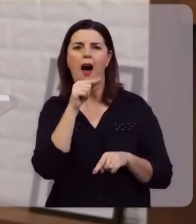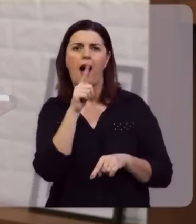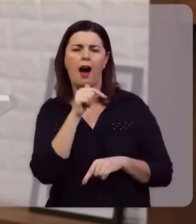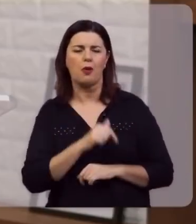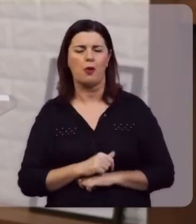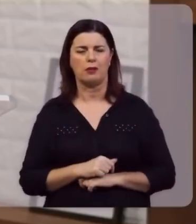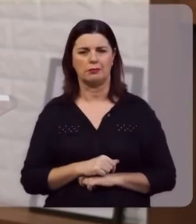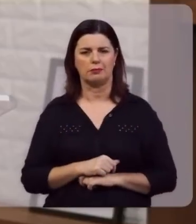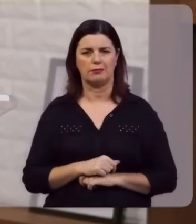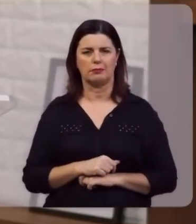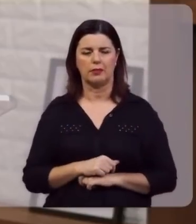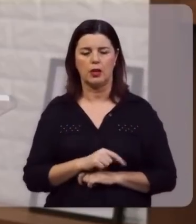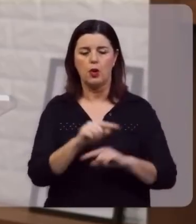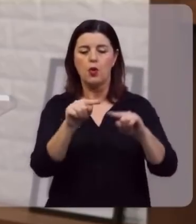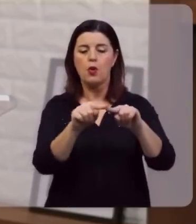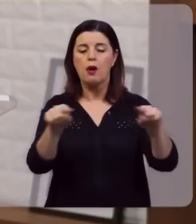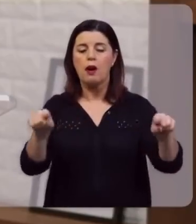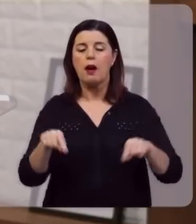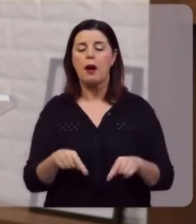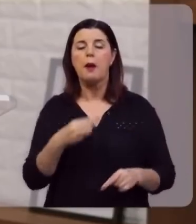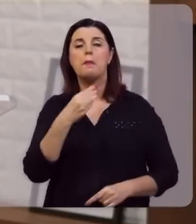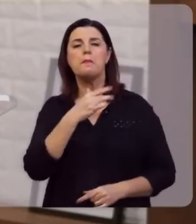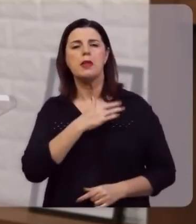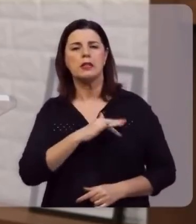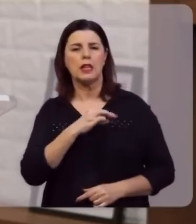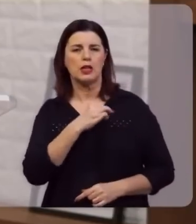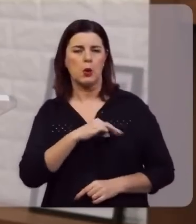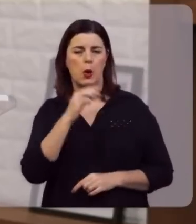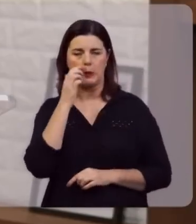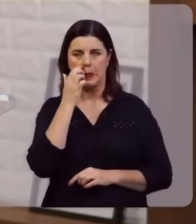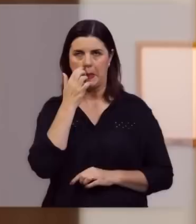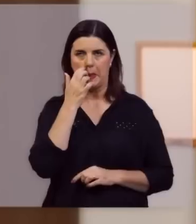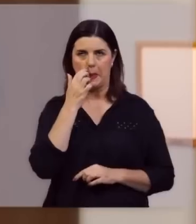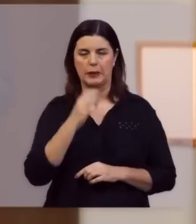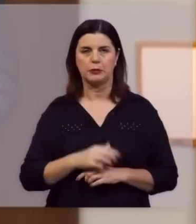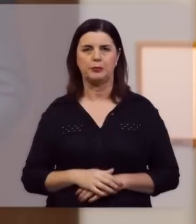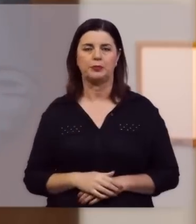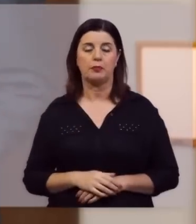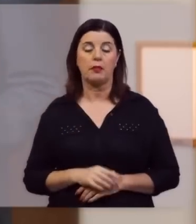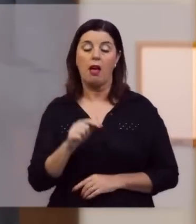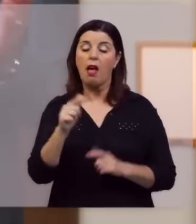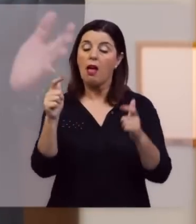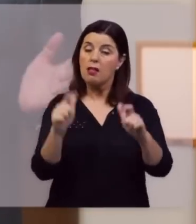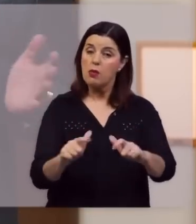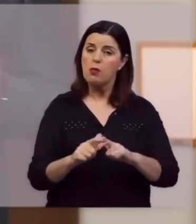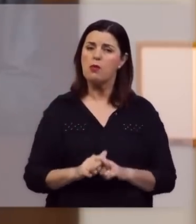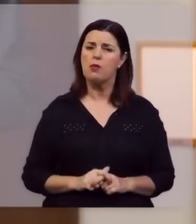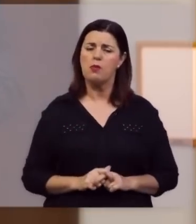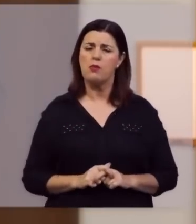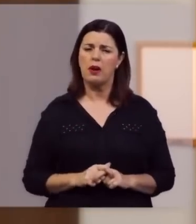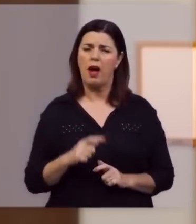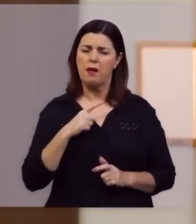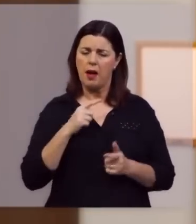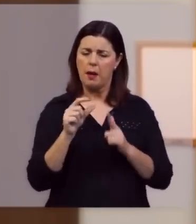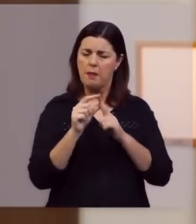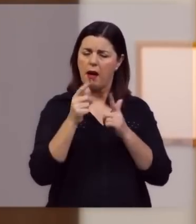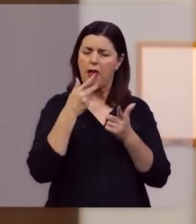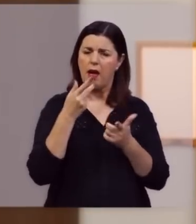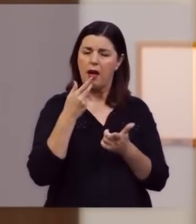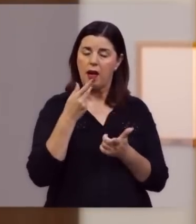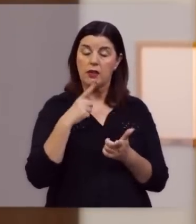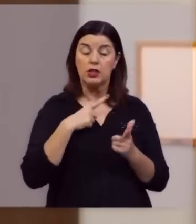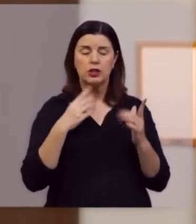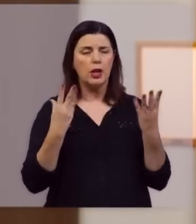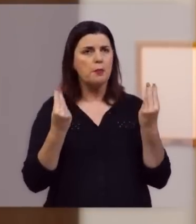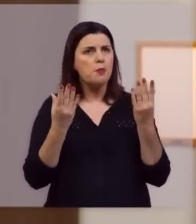que significa casa de misericórdia. Nesse local, diz a escritura, que